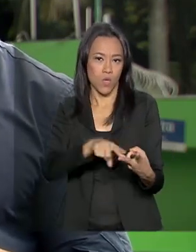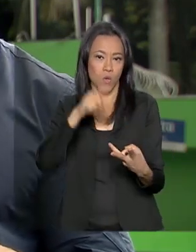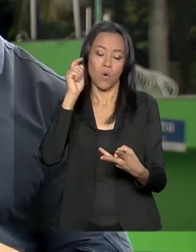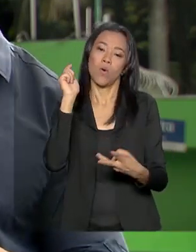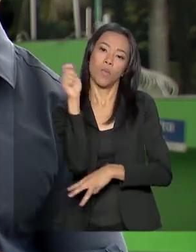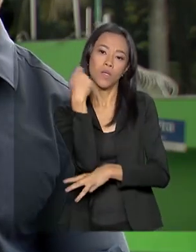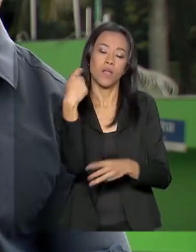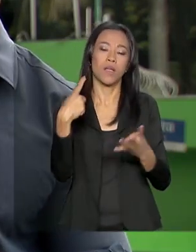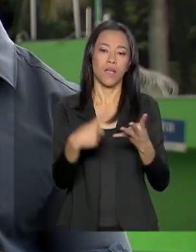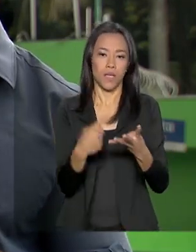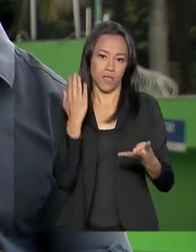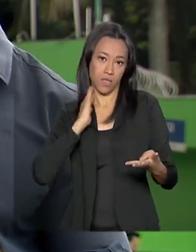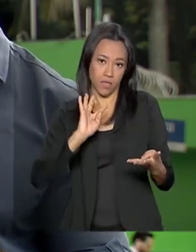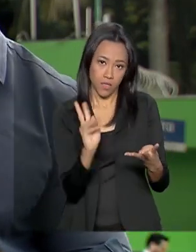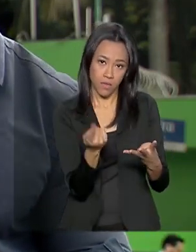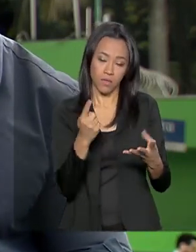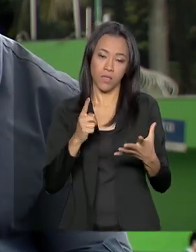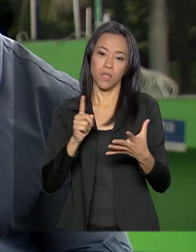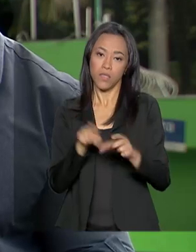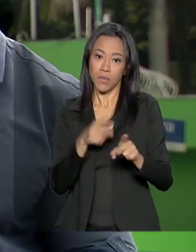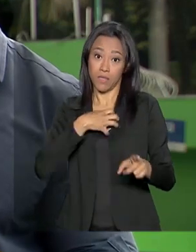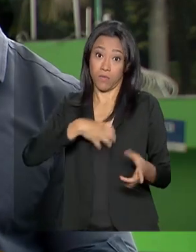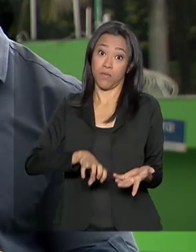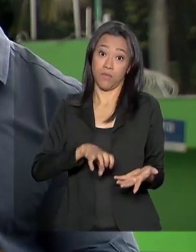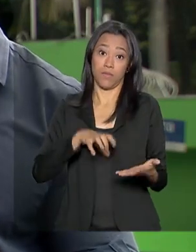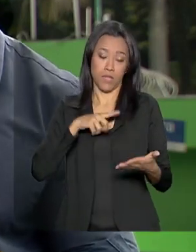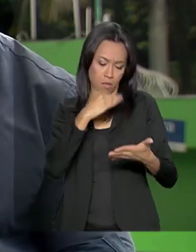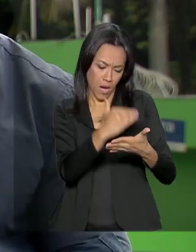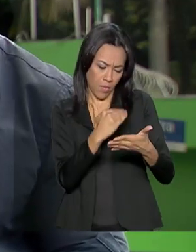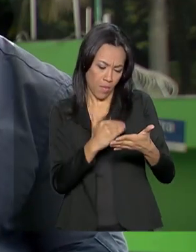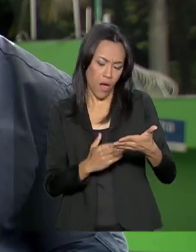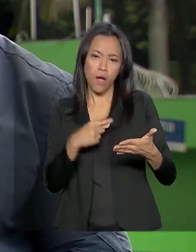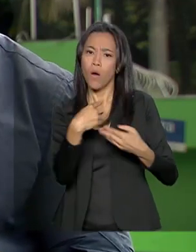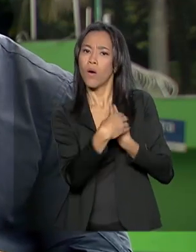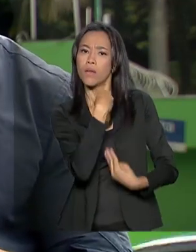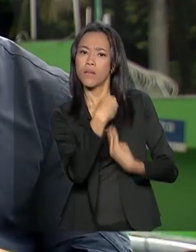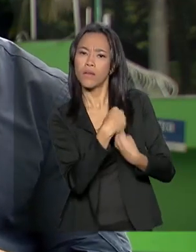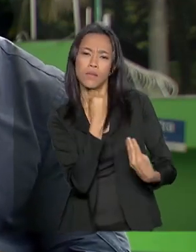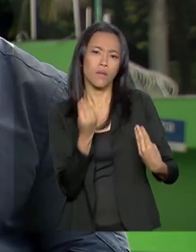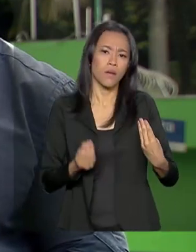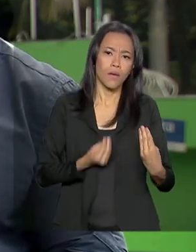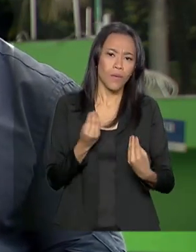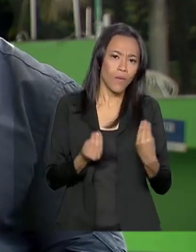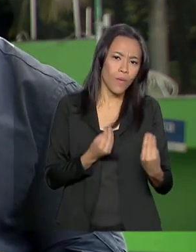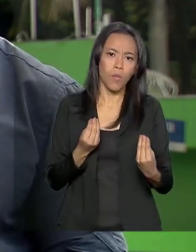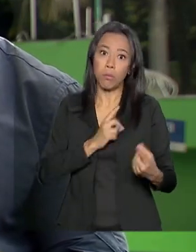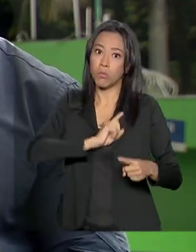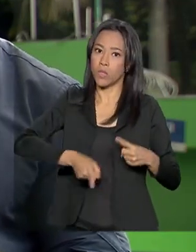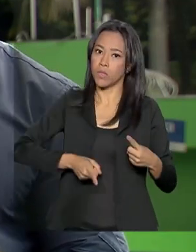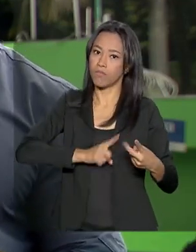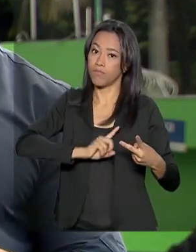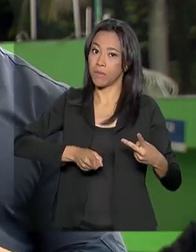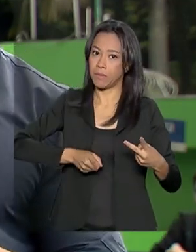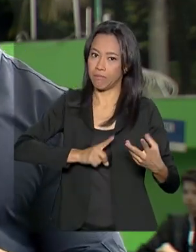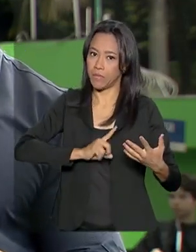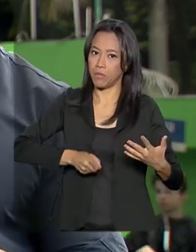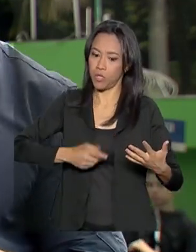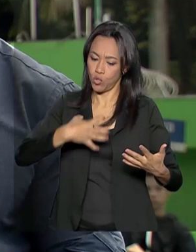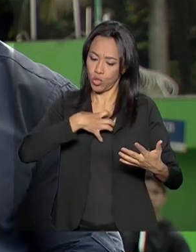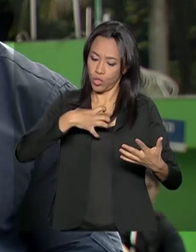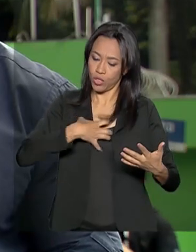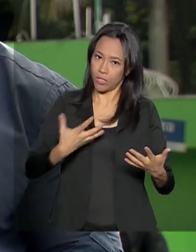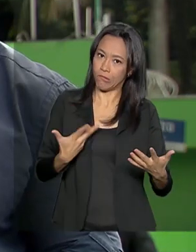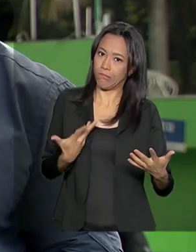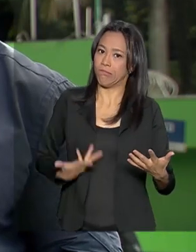Alegre, Belo Horizonte e Salvador. E tem orientações sobre itens proibidos e comportamento